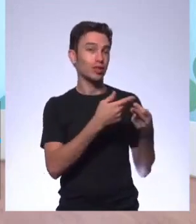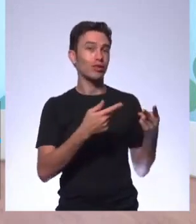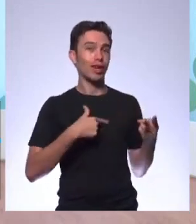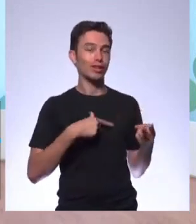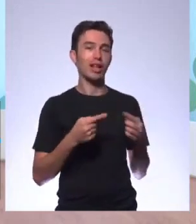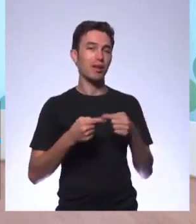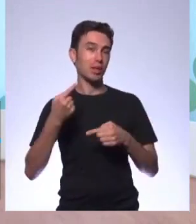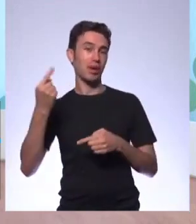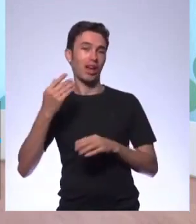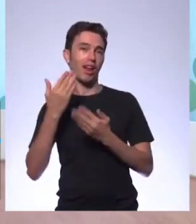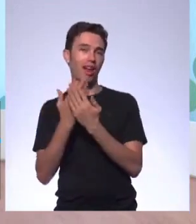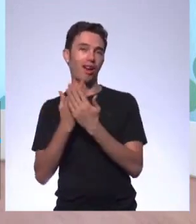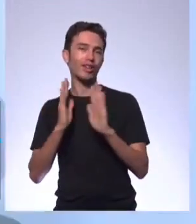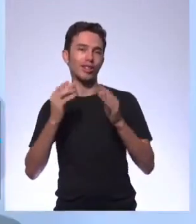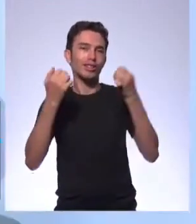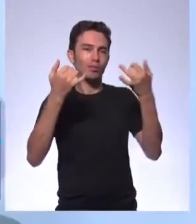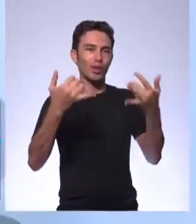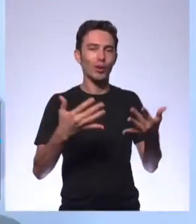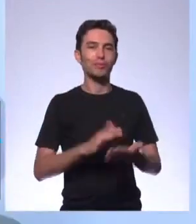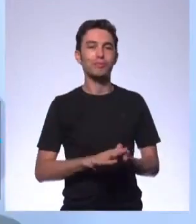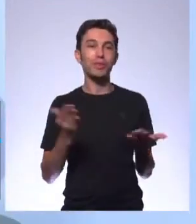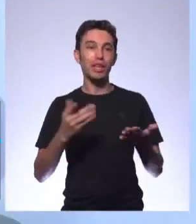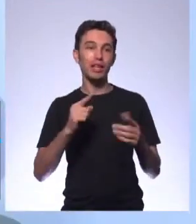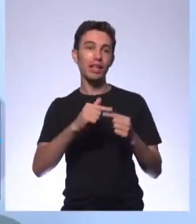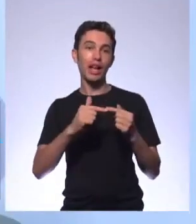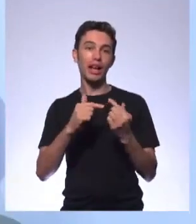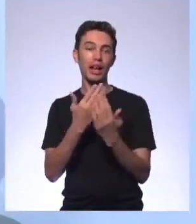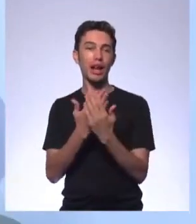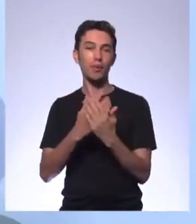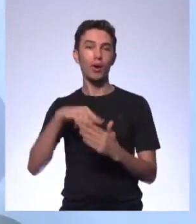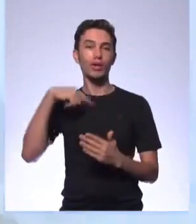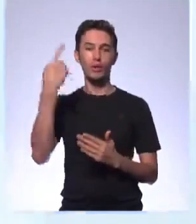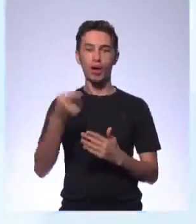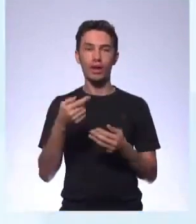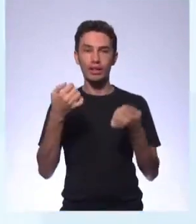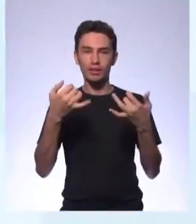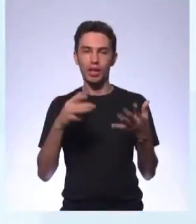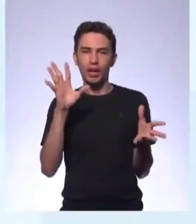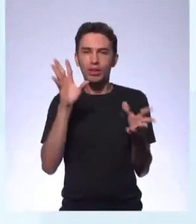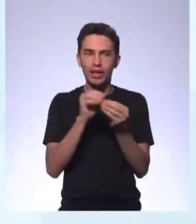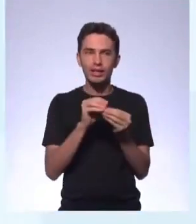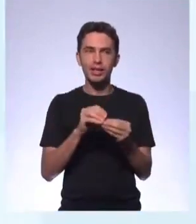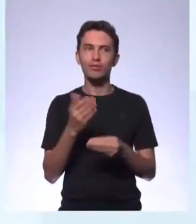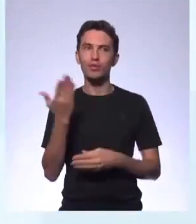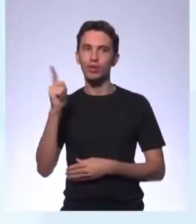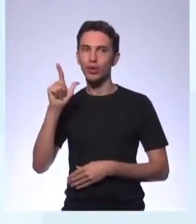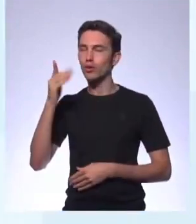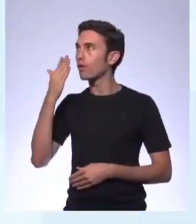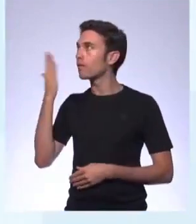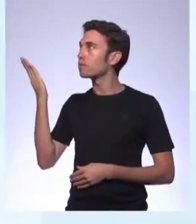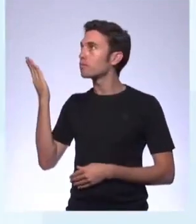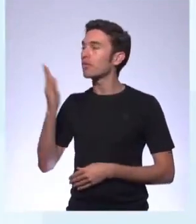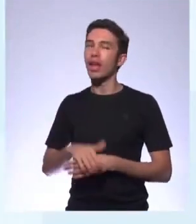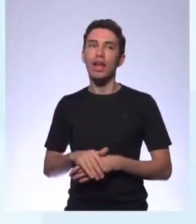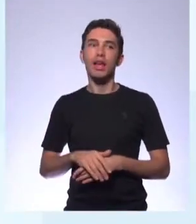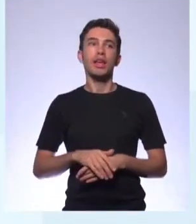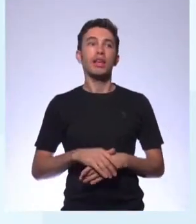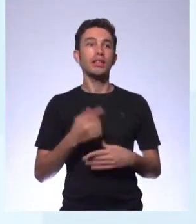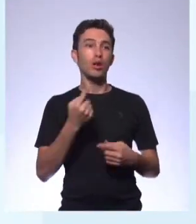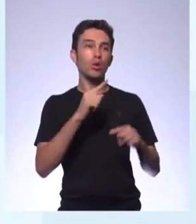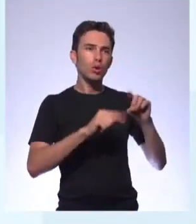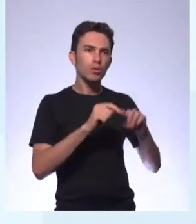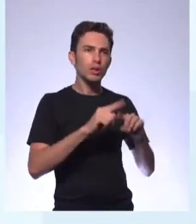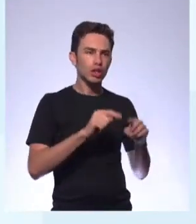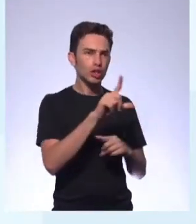próxima pergunta. gente está só organizando a resenha, tá bom? Uma vez escolhido o objeto artístico a ser avaliado,